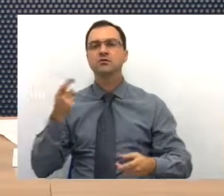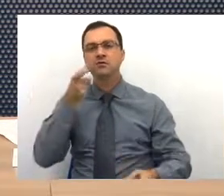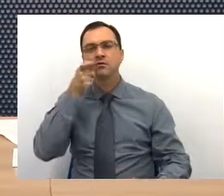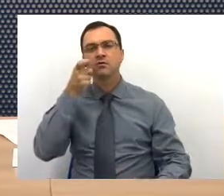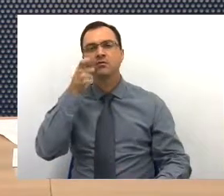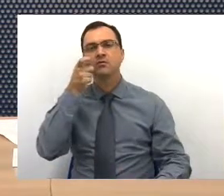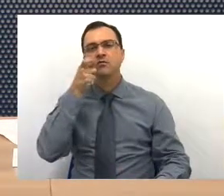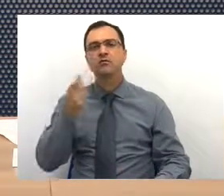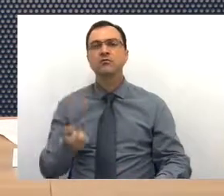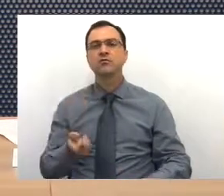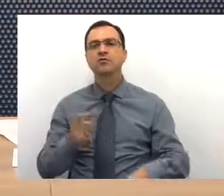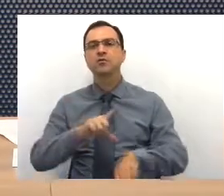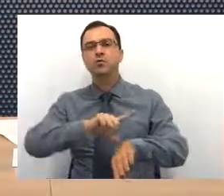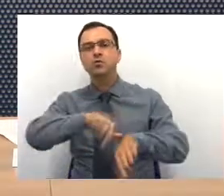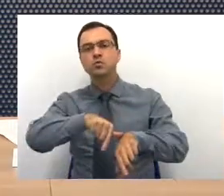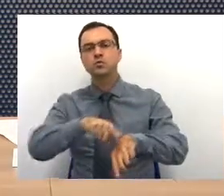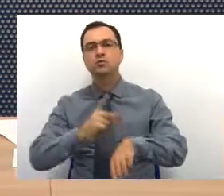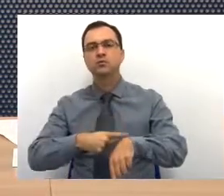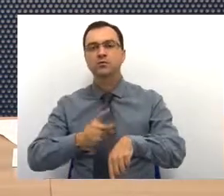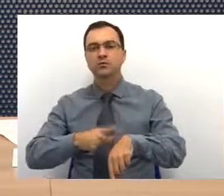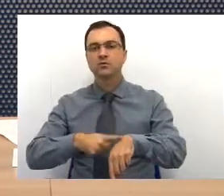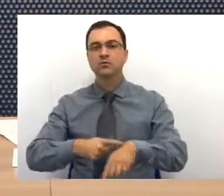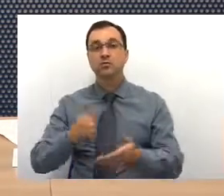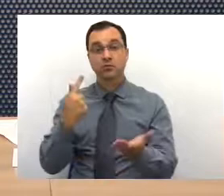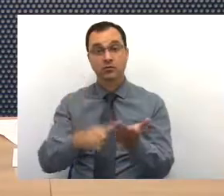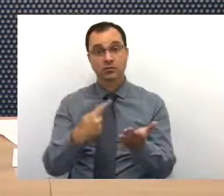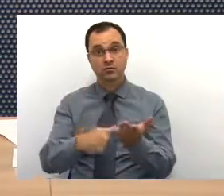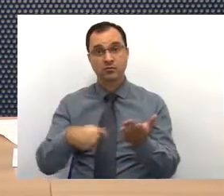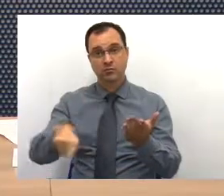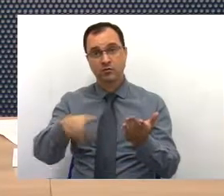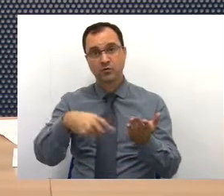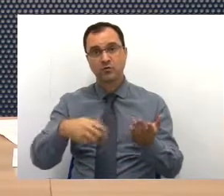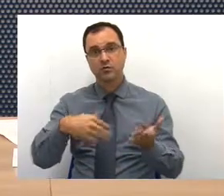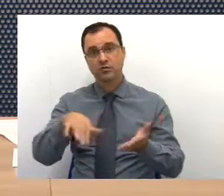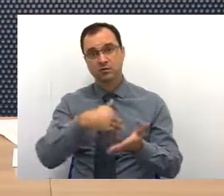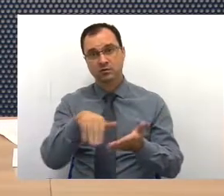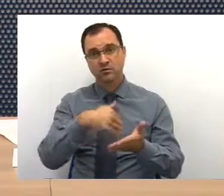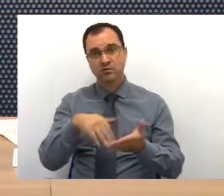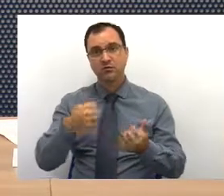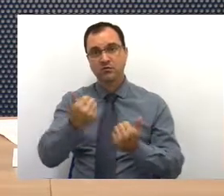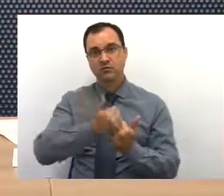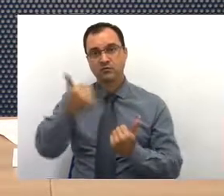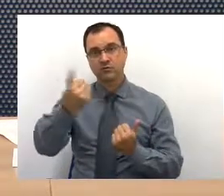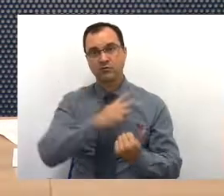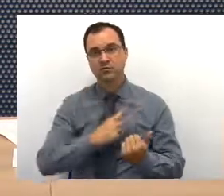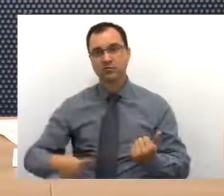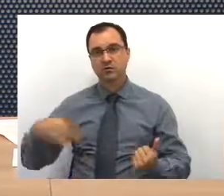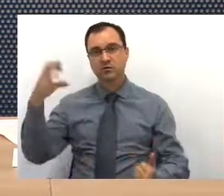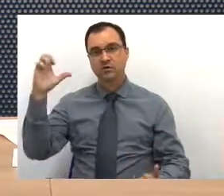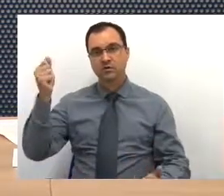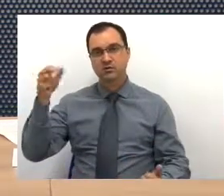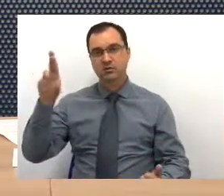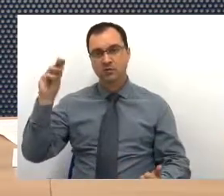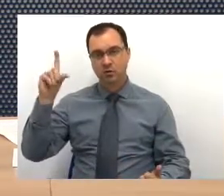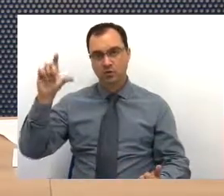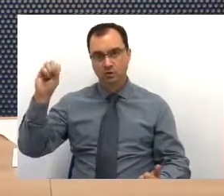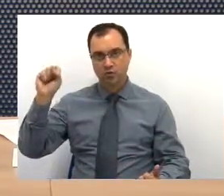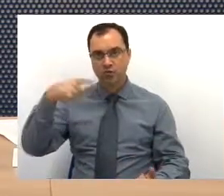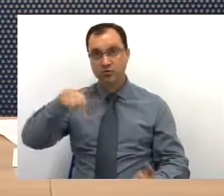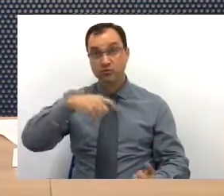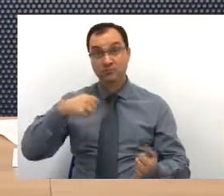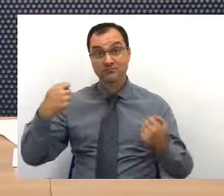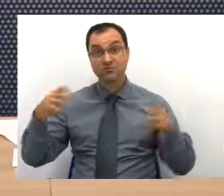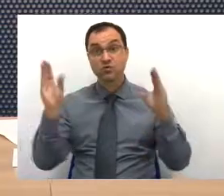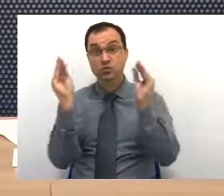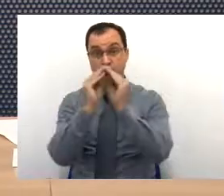o adiantar do tempo e também compromisso do nosso nobre secretário e vice-prefeito, senhor Carlos Dermann, para que possamos ser